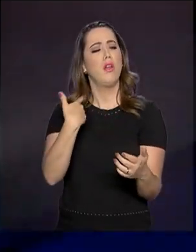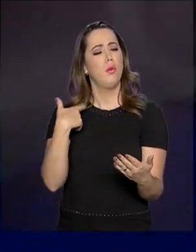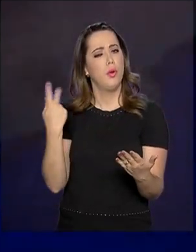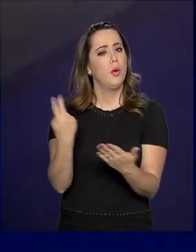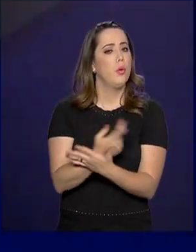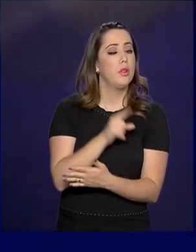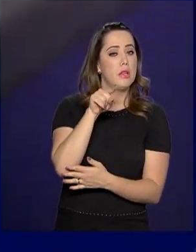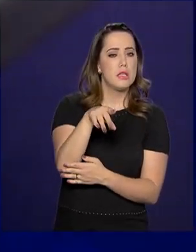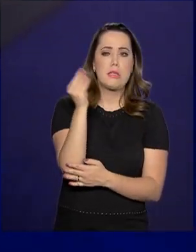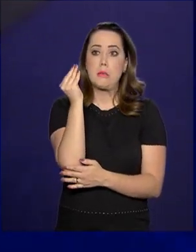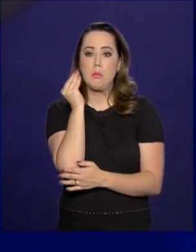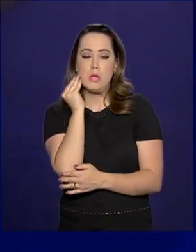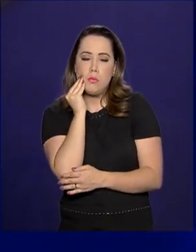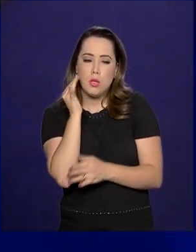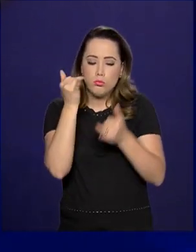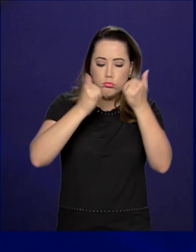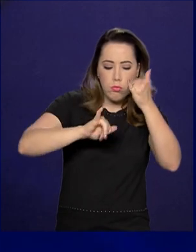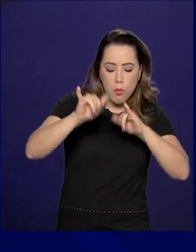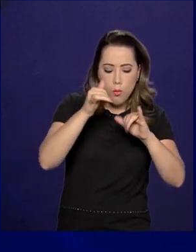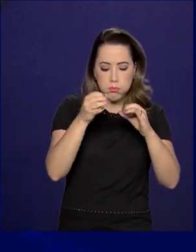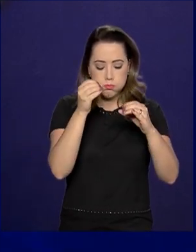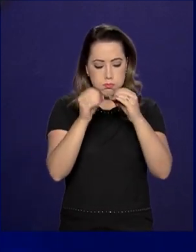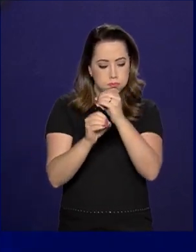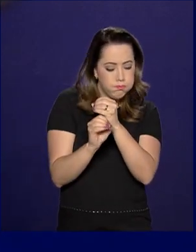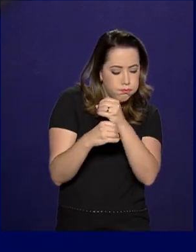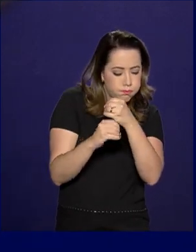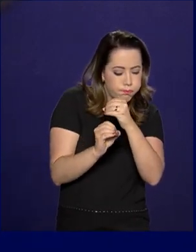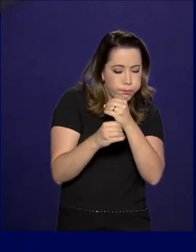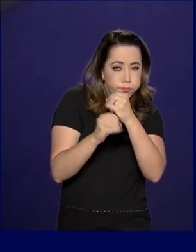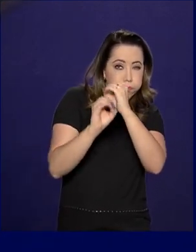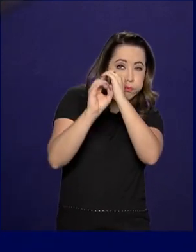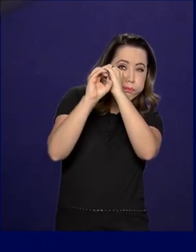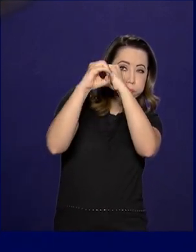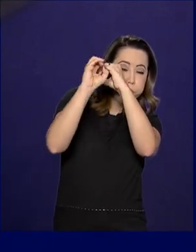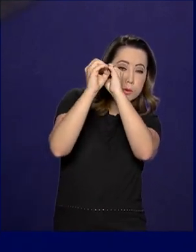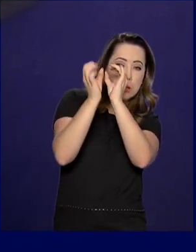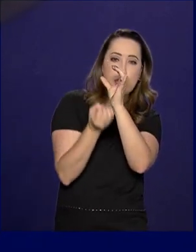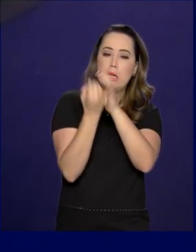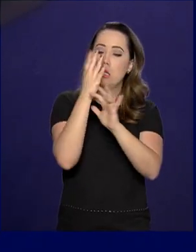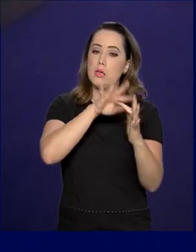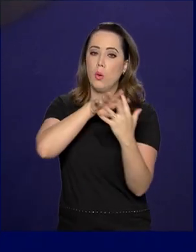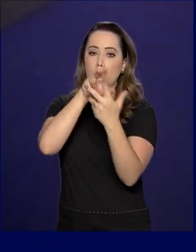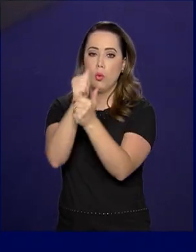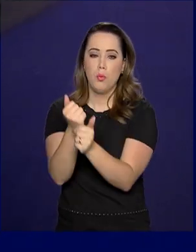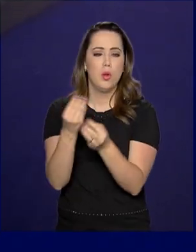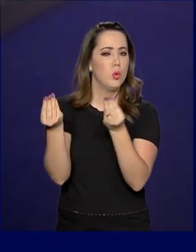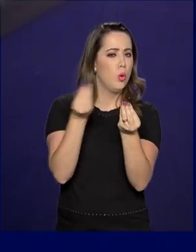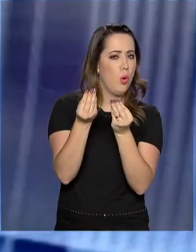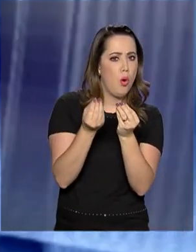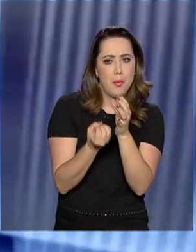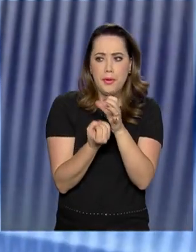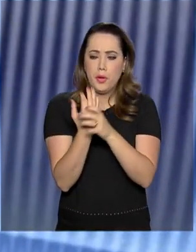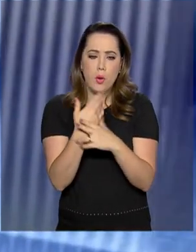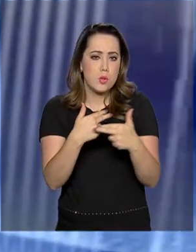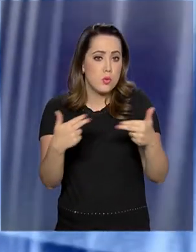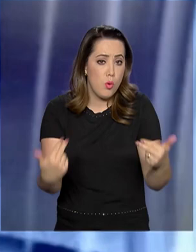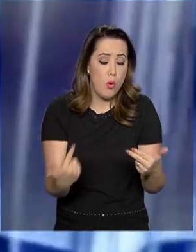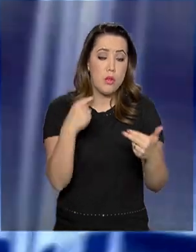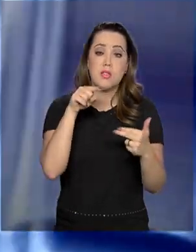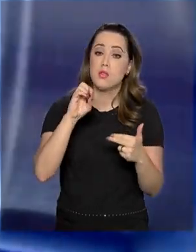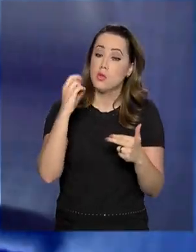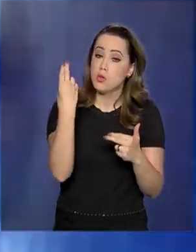experimentos que ajudam a responder questões sobre a criação do universo, a natureza da matéria e fenômenos